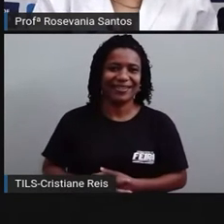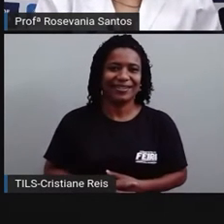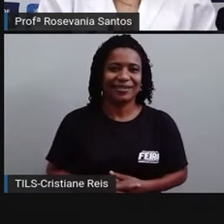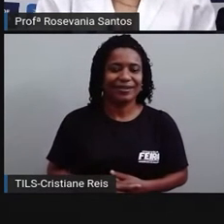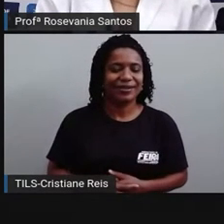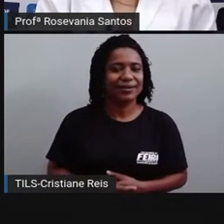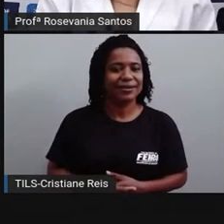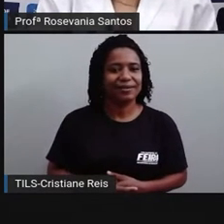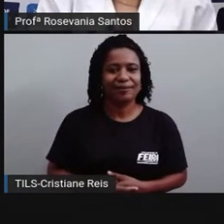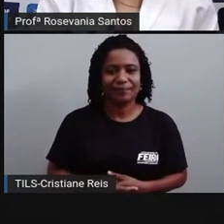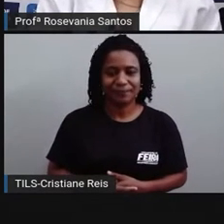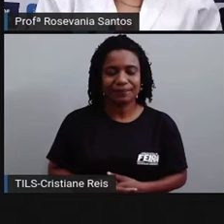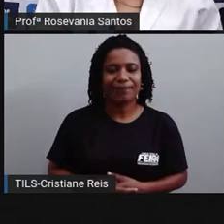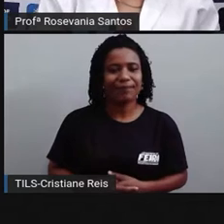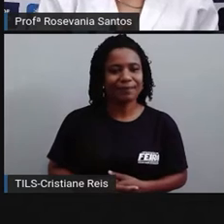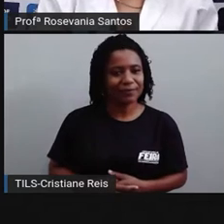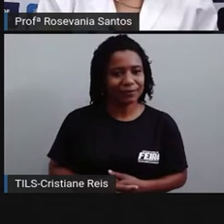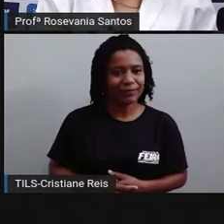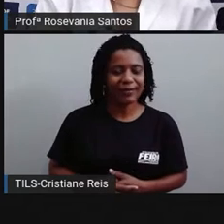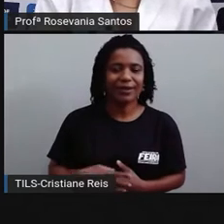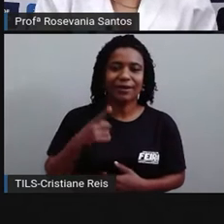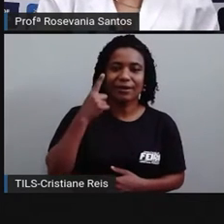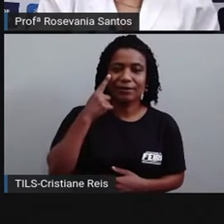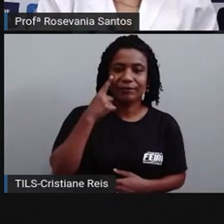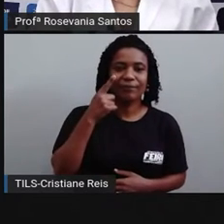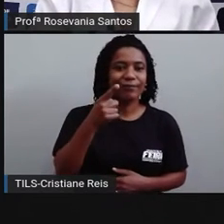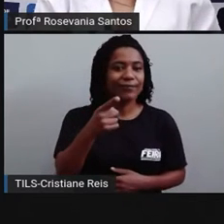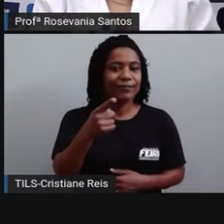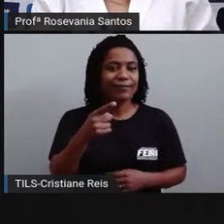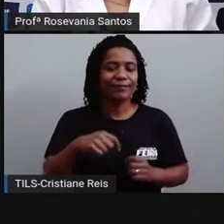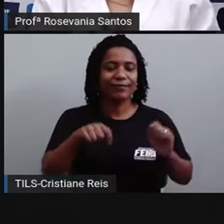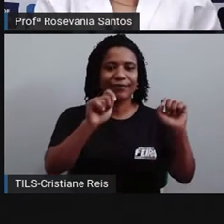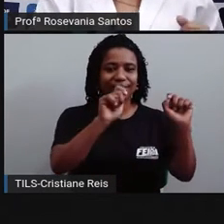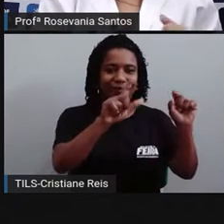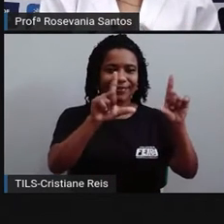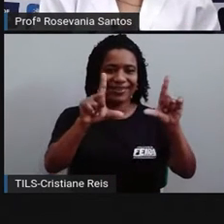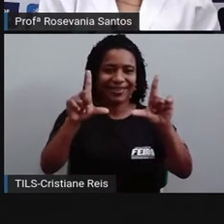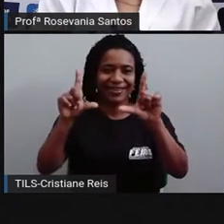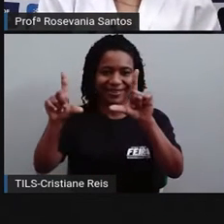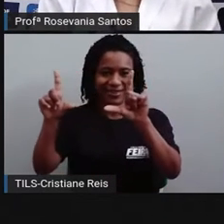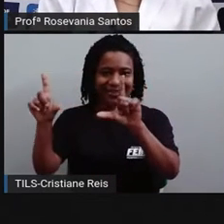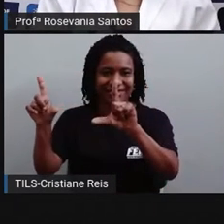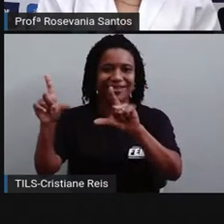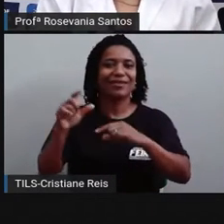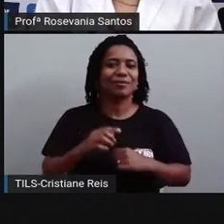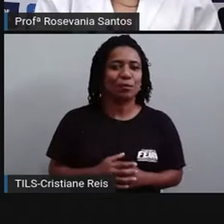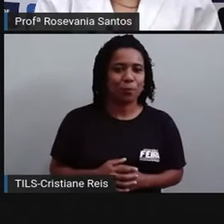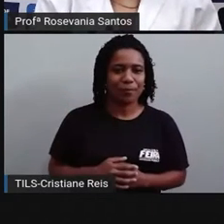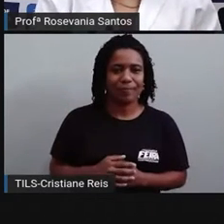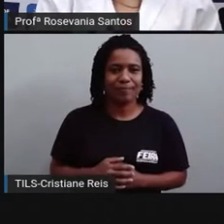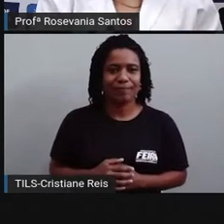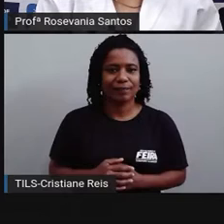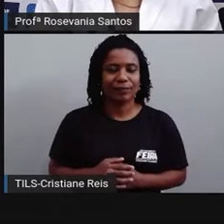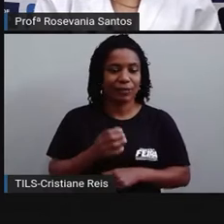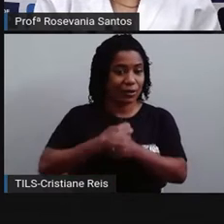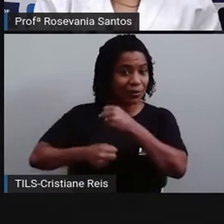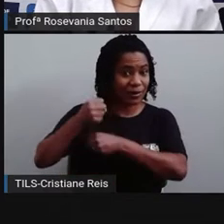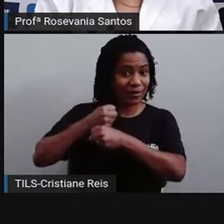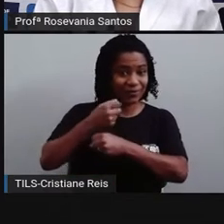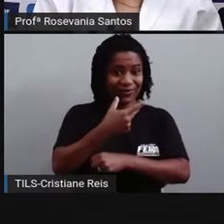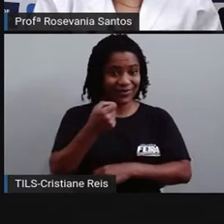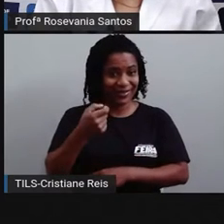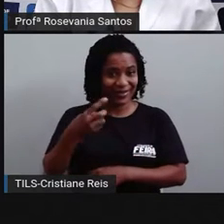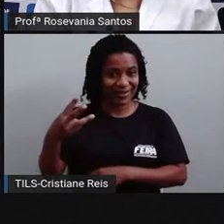Bom, de cara, né? Trouxe aí essa tirinha de quino, né? A tirinha de 2003, né? Que dizia assim,